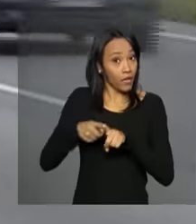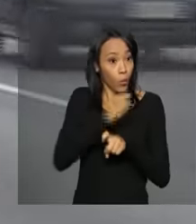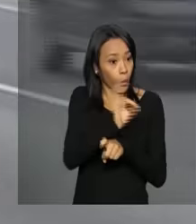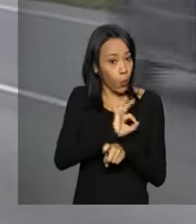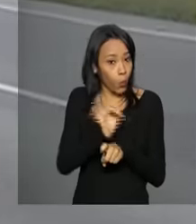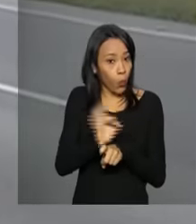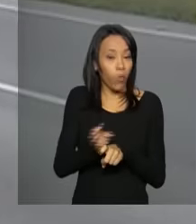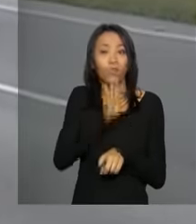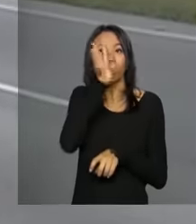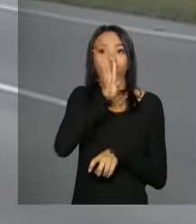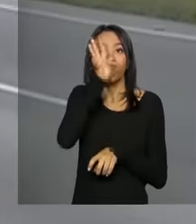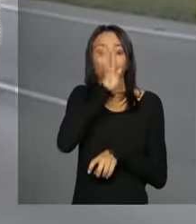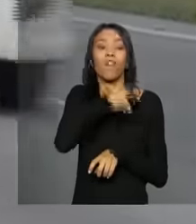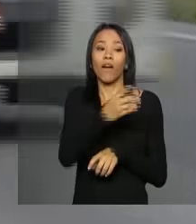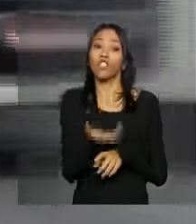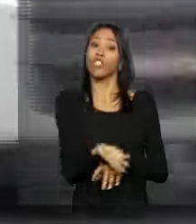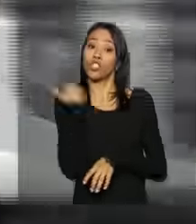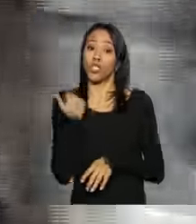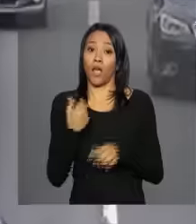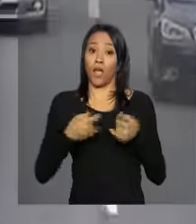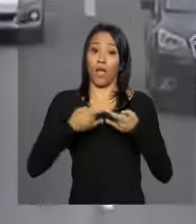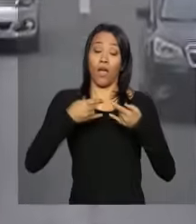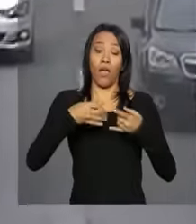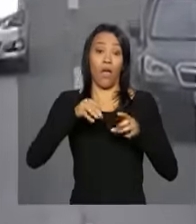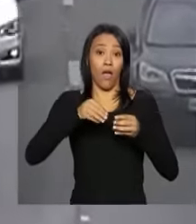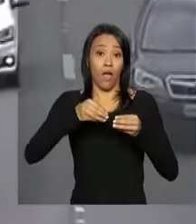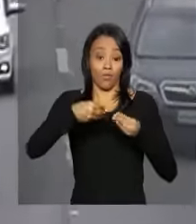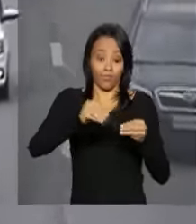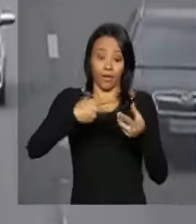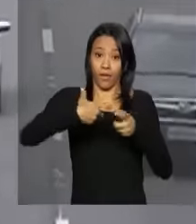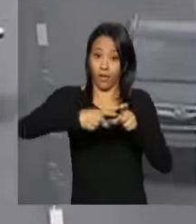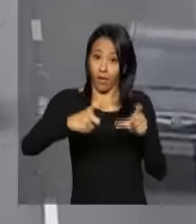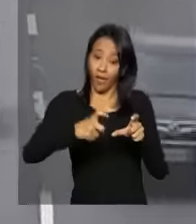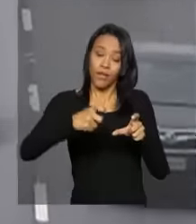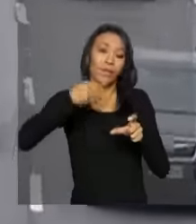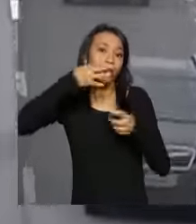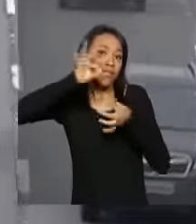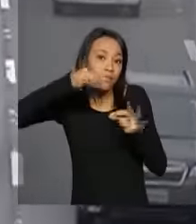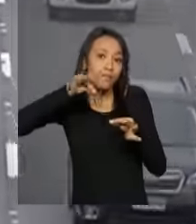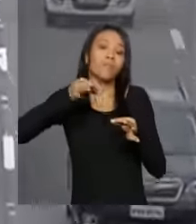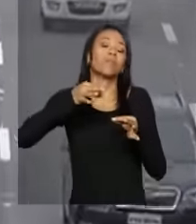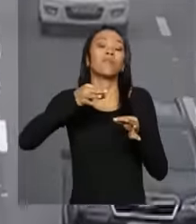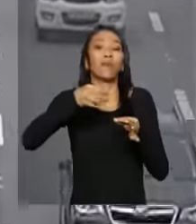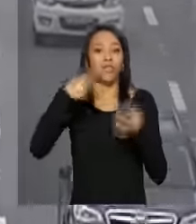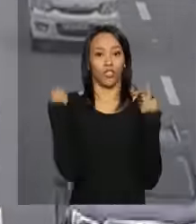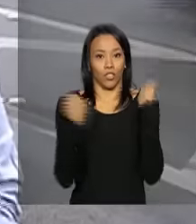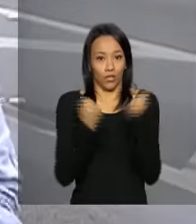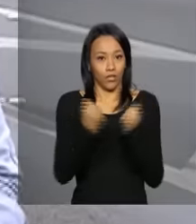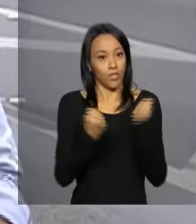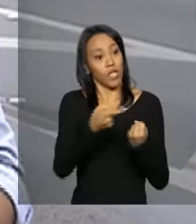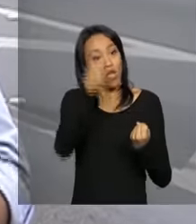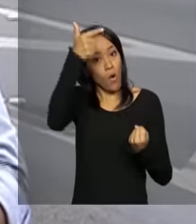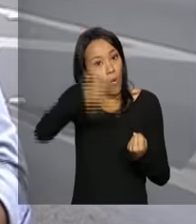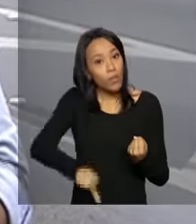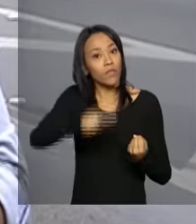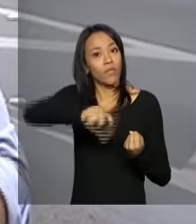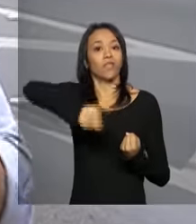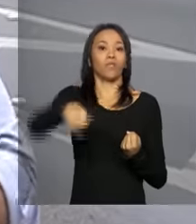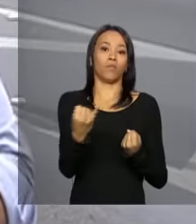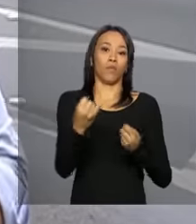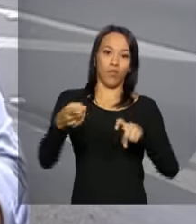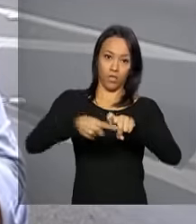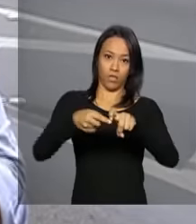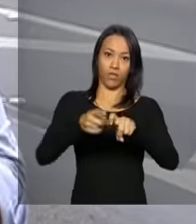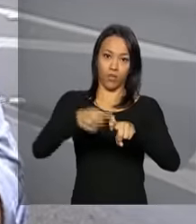terá suspensa a sua carteira por 90 dias. Passados os 90 dias, ele terá oportunidade para fazer um novo exame. Em até 15 dias,